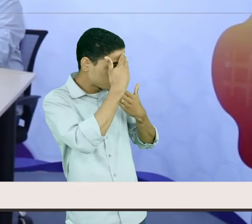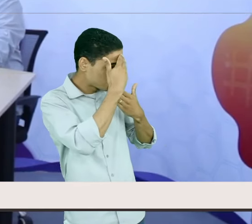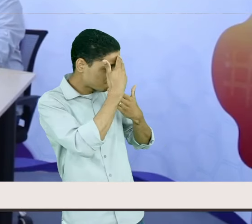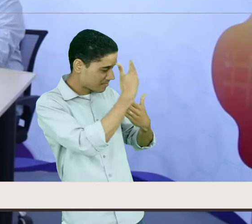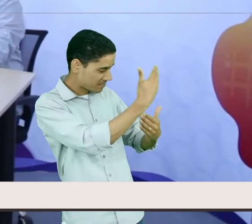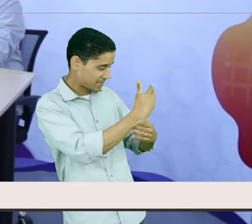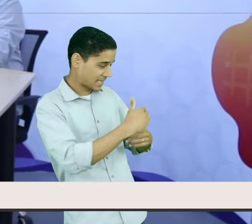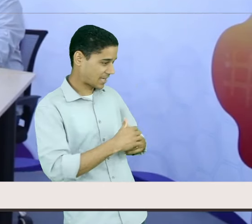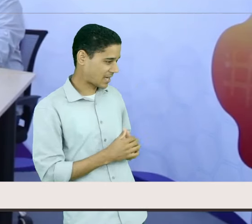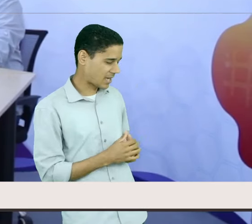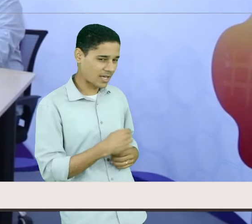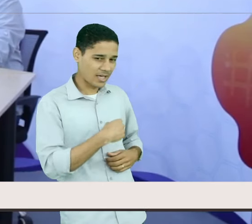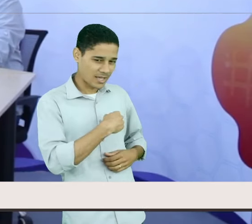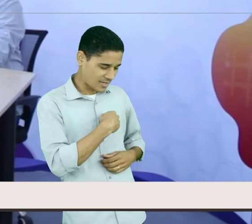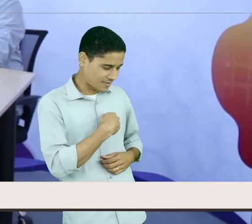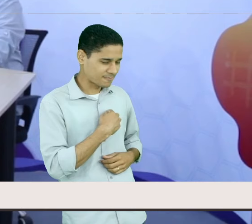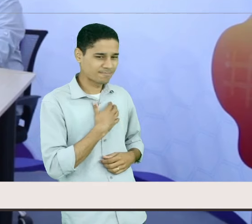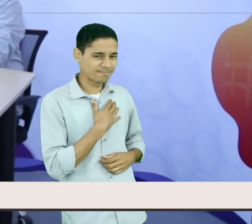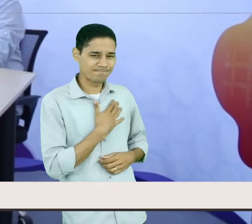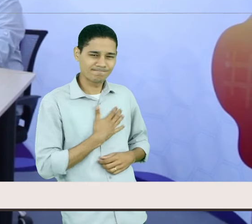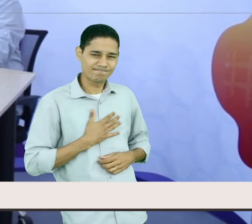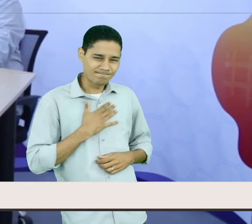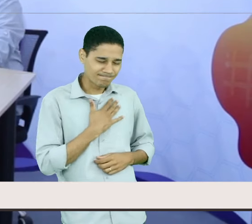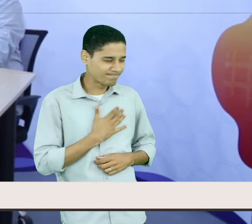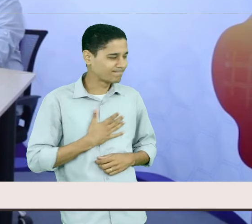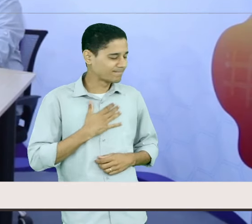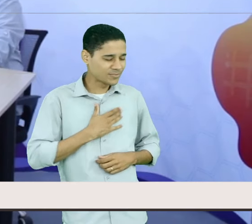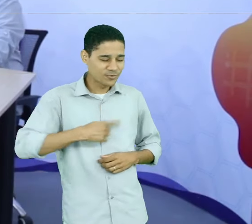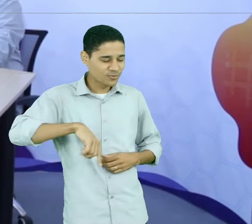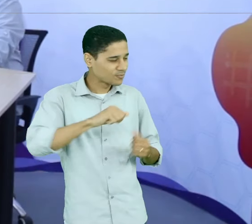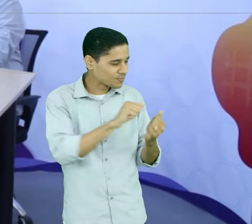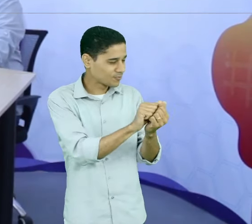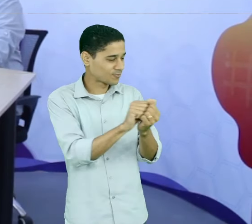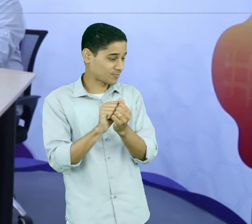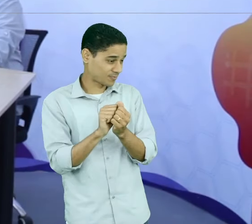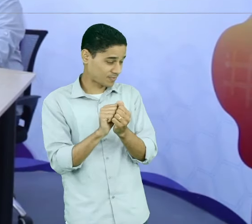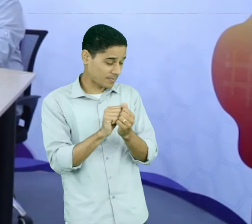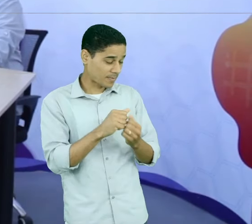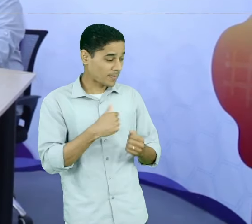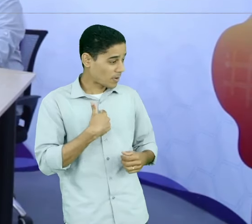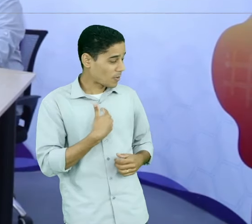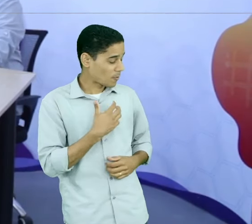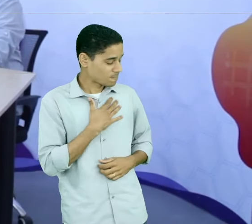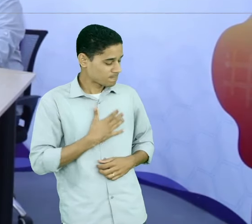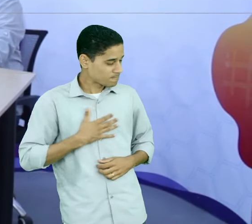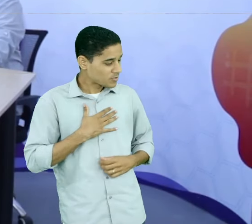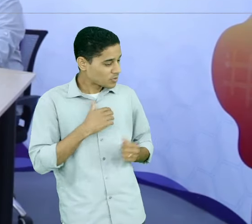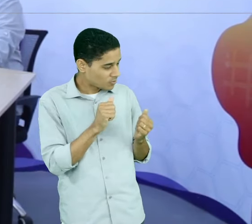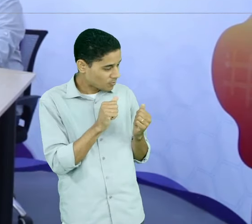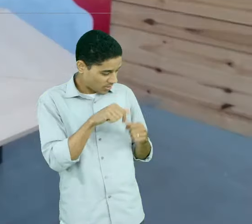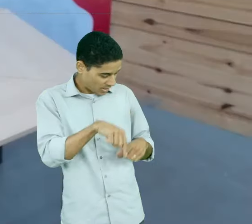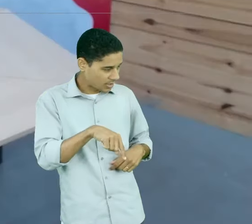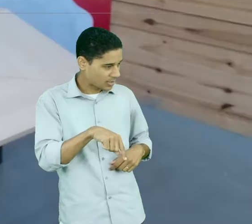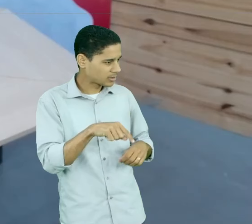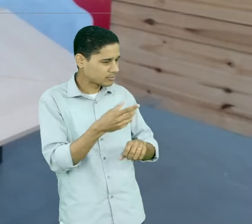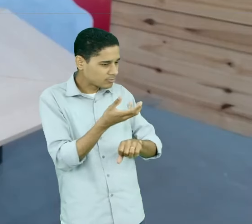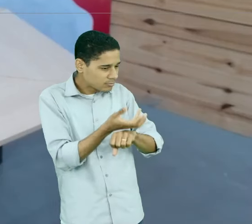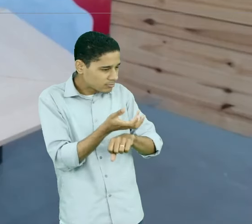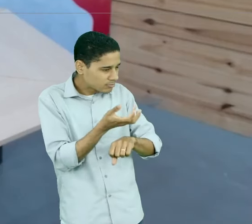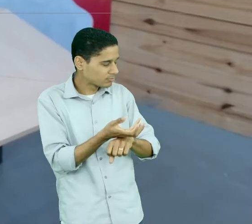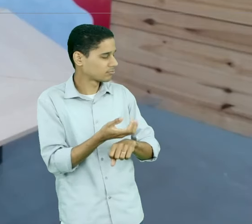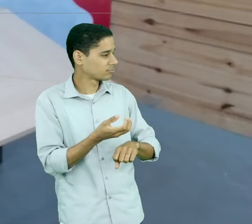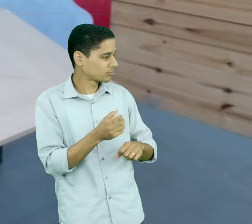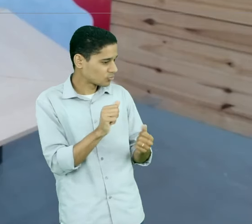Um prazer também estar aqui com todos. Um prazer estar com você aqui, conduzindo essa disciplina. E